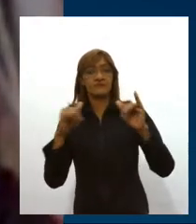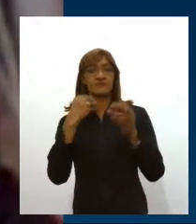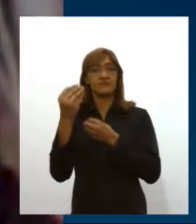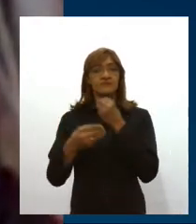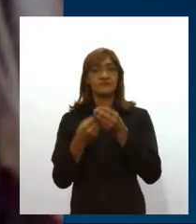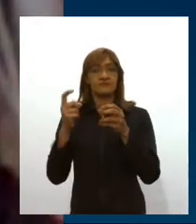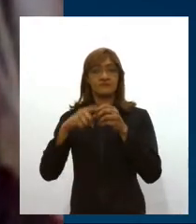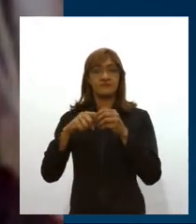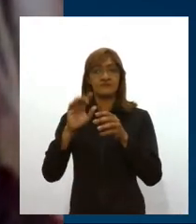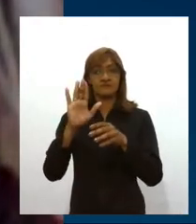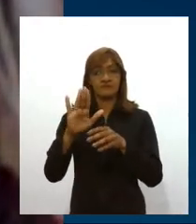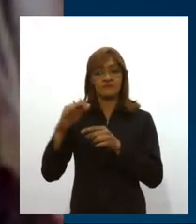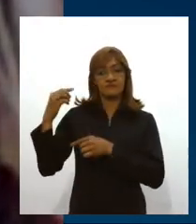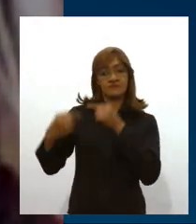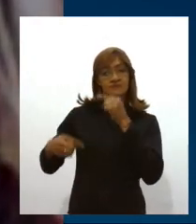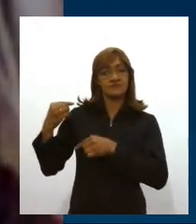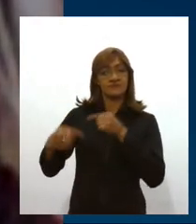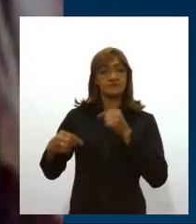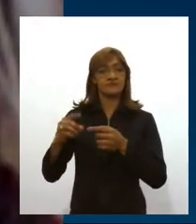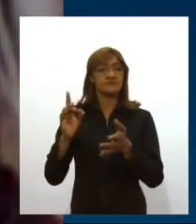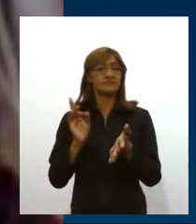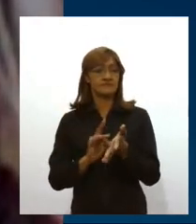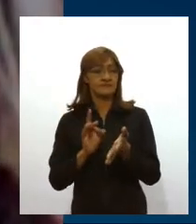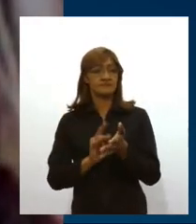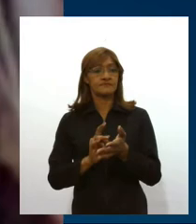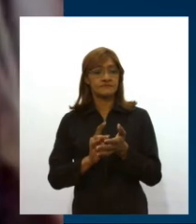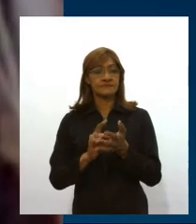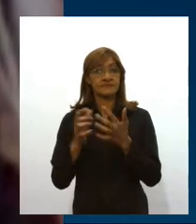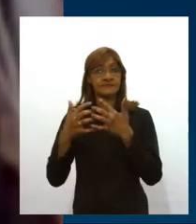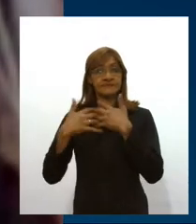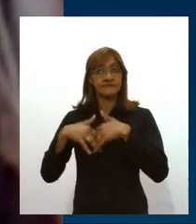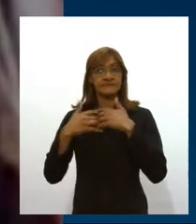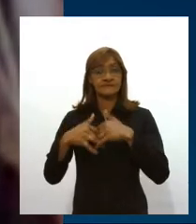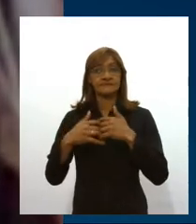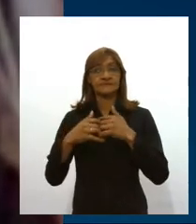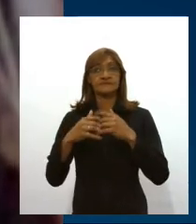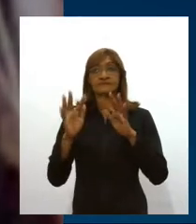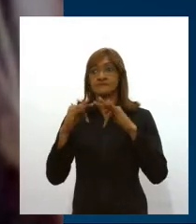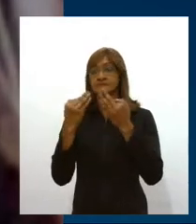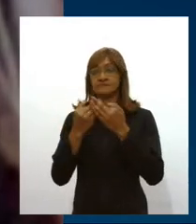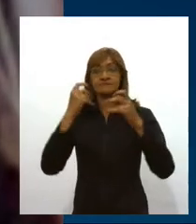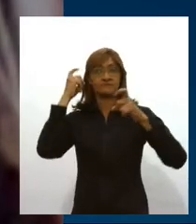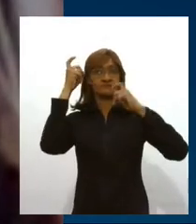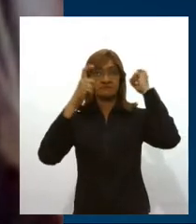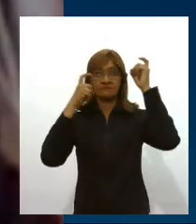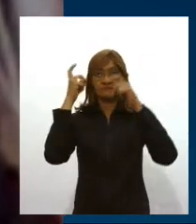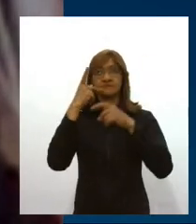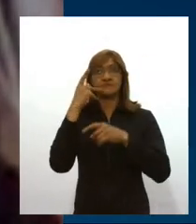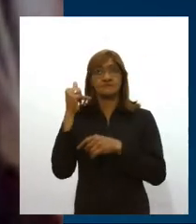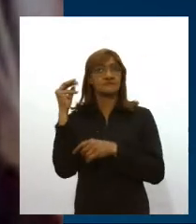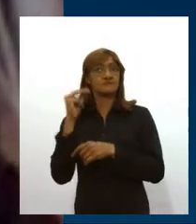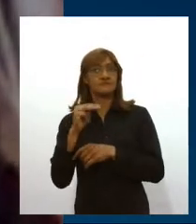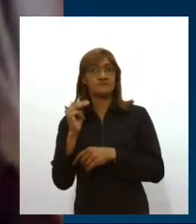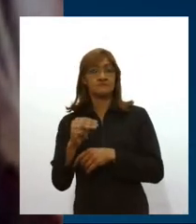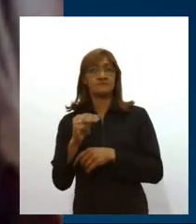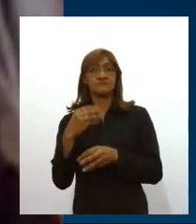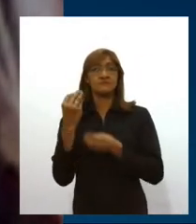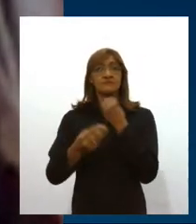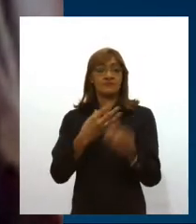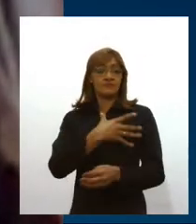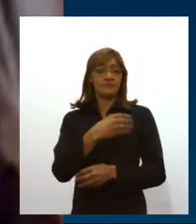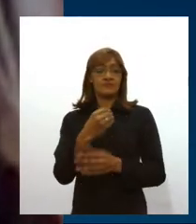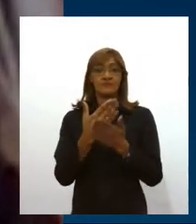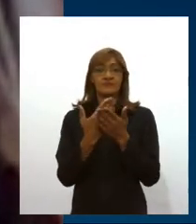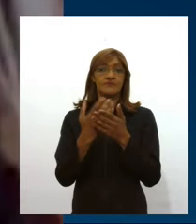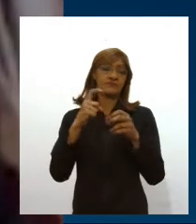discutido. Isso é um assunto realmente muito complexo. Os pais têm muita preocupação em relação aos seus filhos, às suas crianças. Isso é